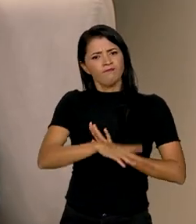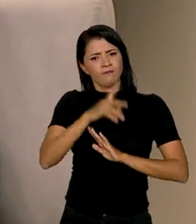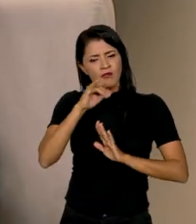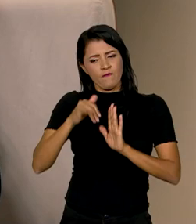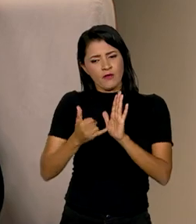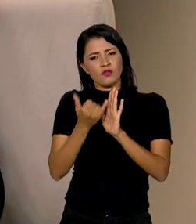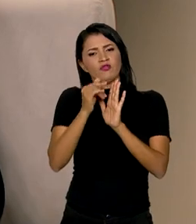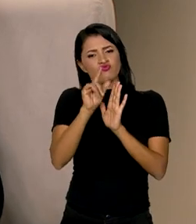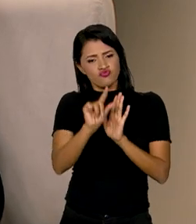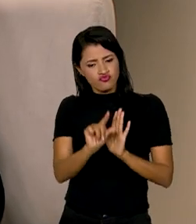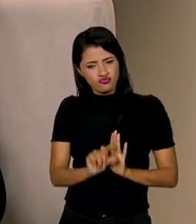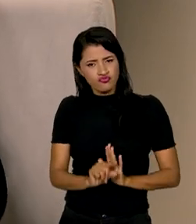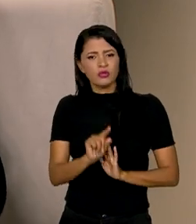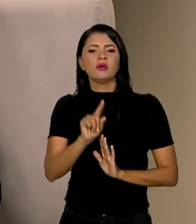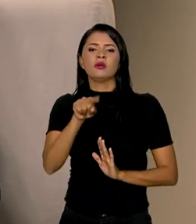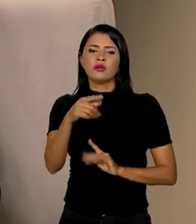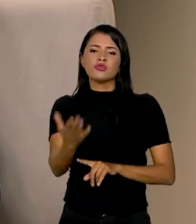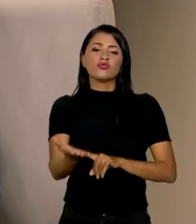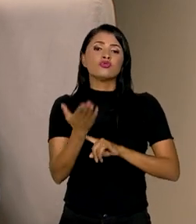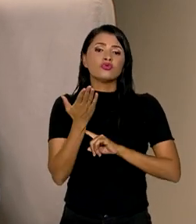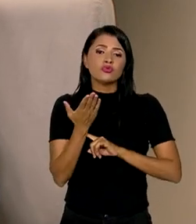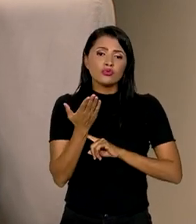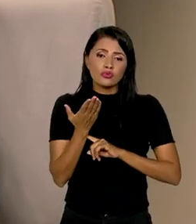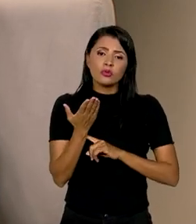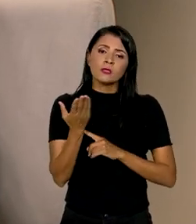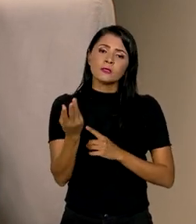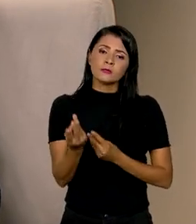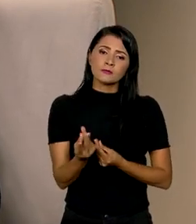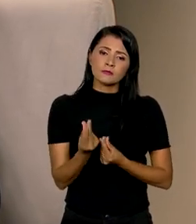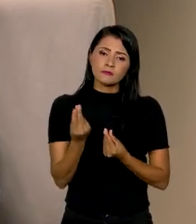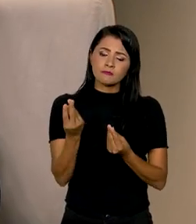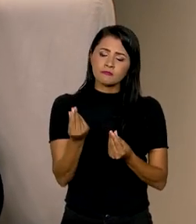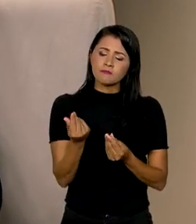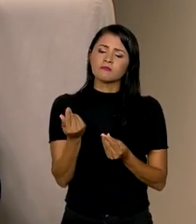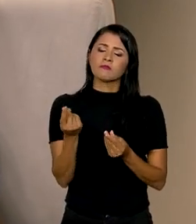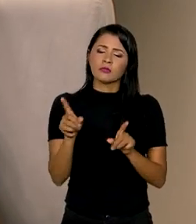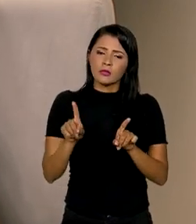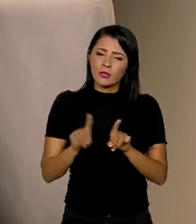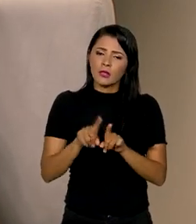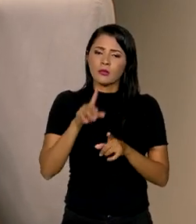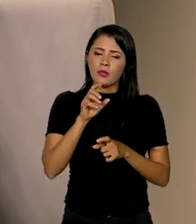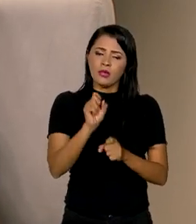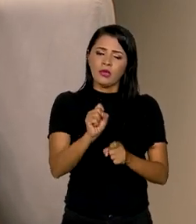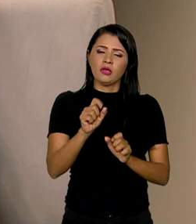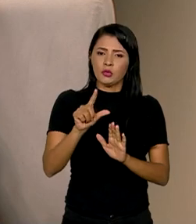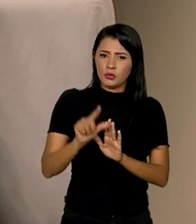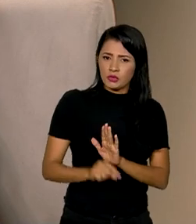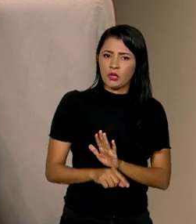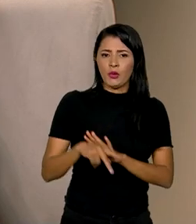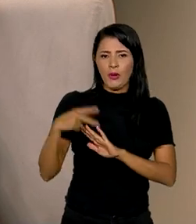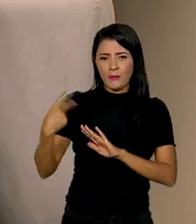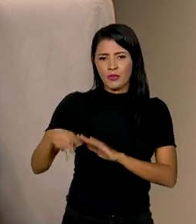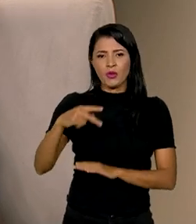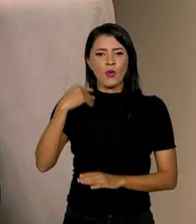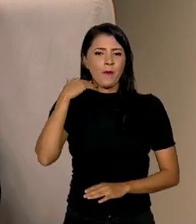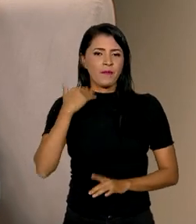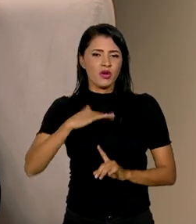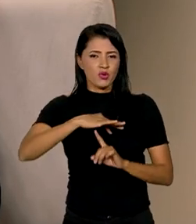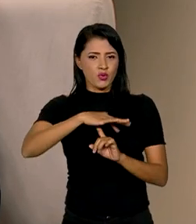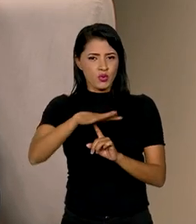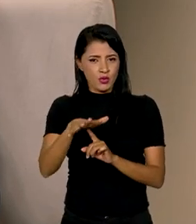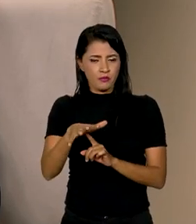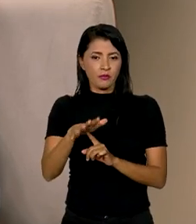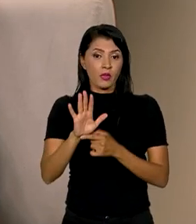da inflação, o que ajuda a uma redução também mais forte por parte do Banco Central. Estou